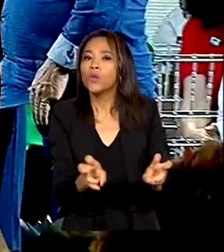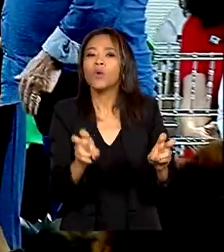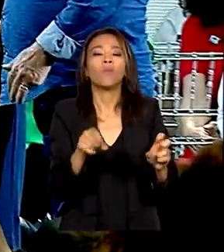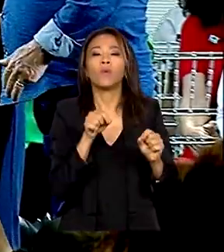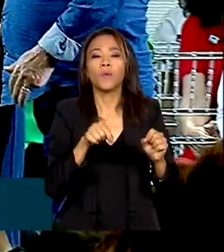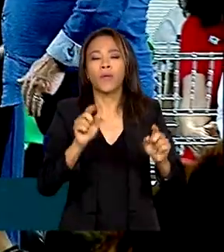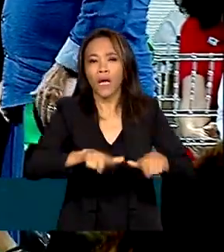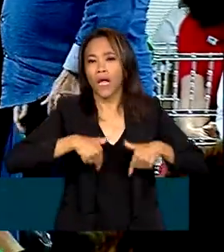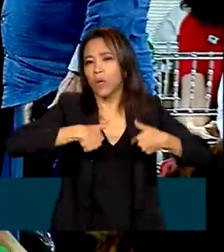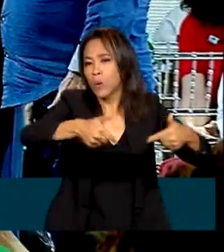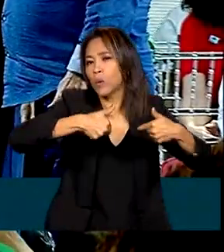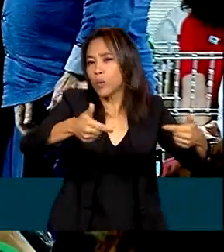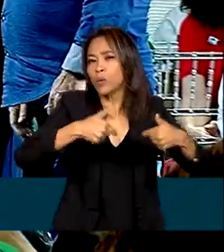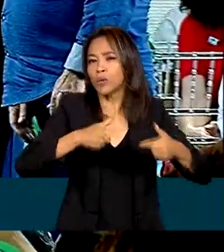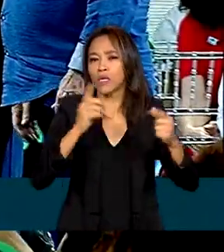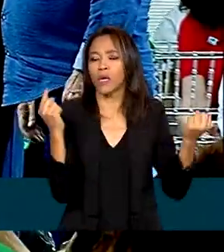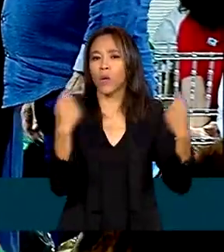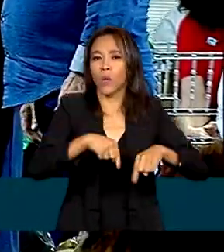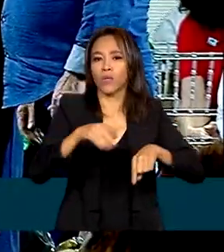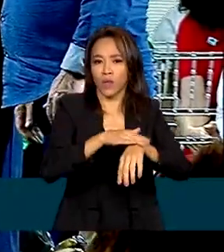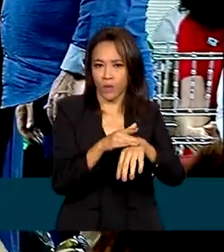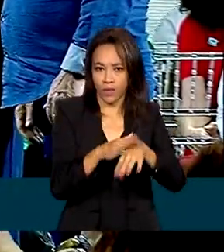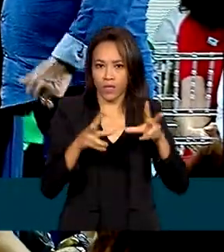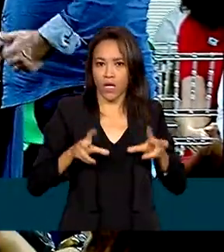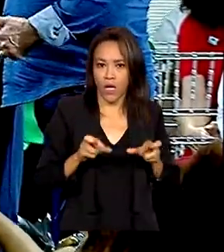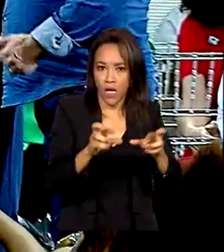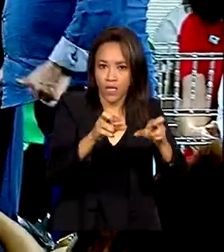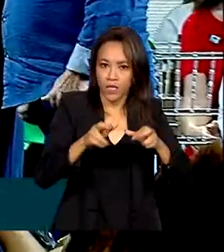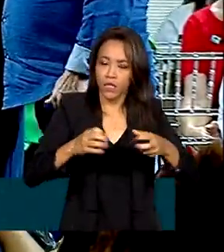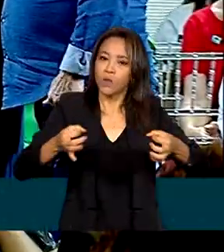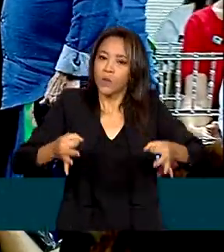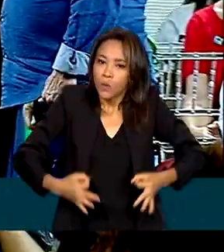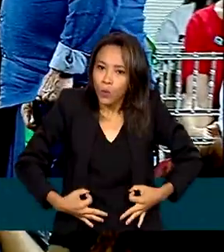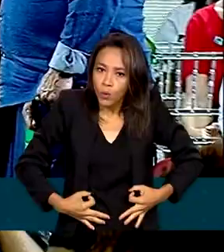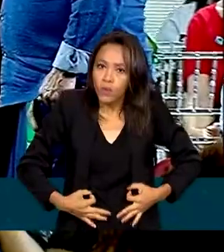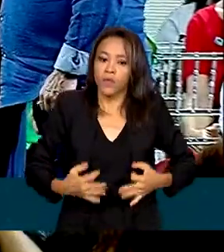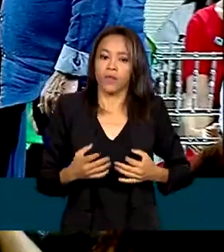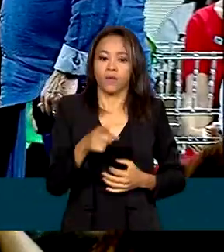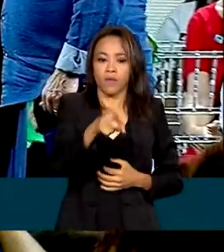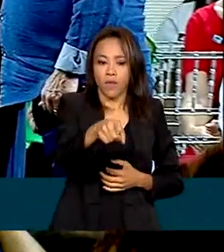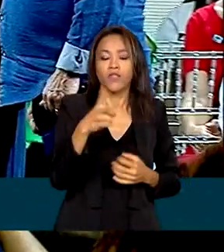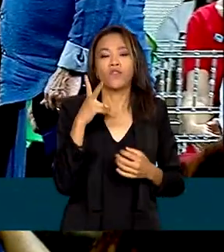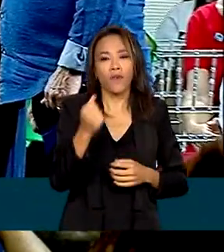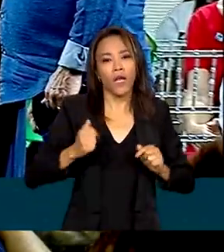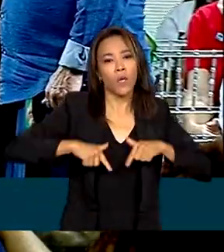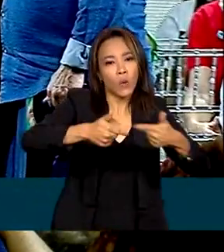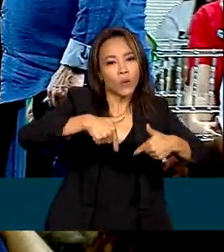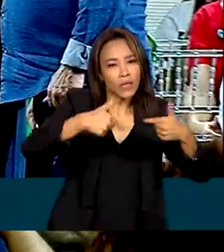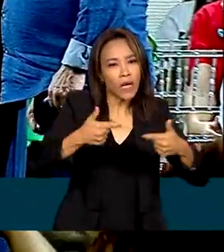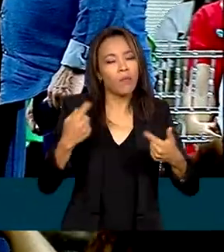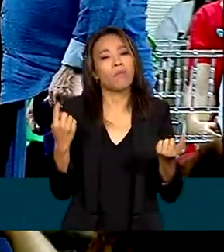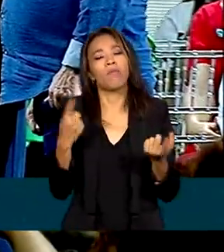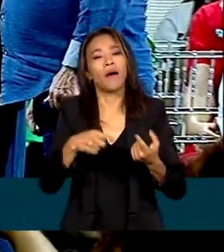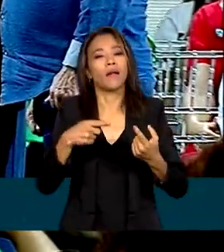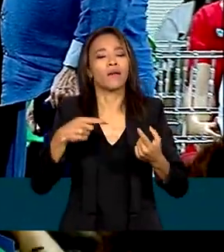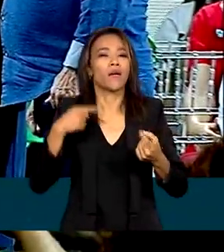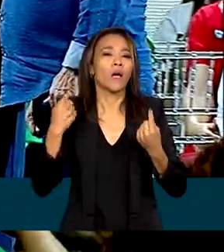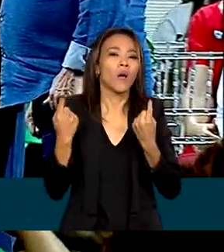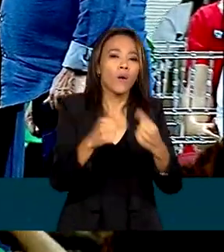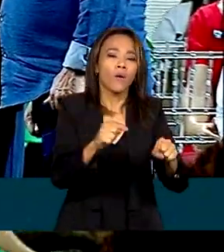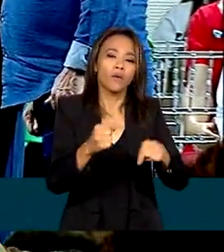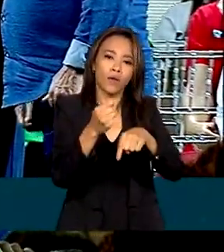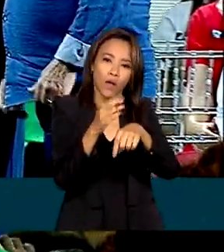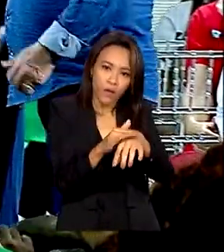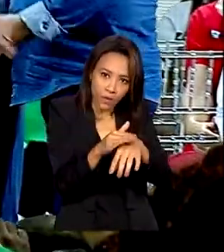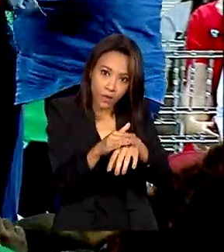útero. Com essa medida, nós vamos lutar para combater o câncer do colo do útero, para proteger as